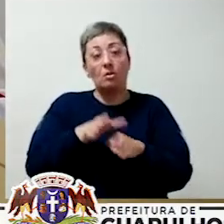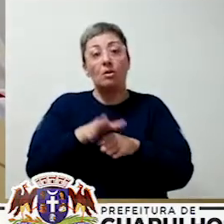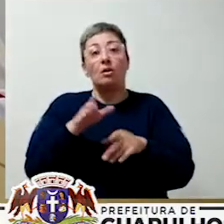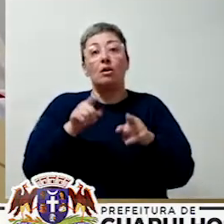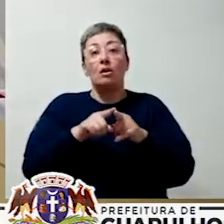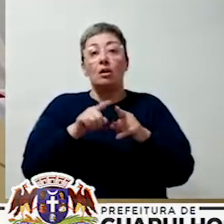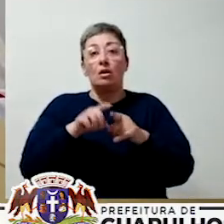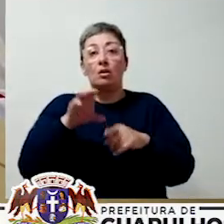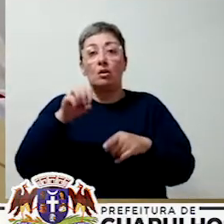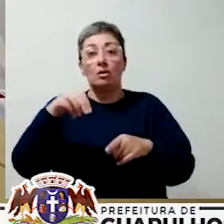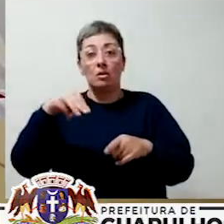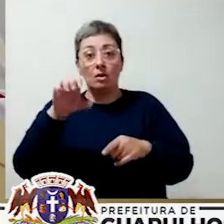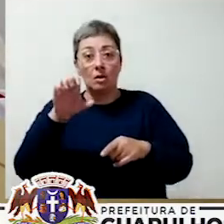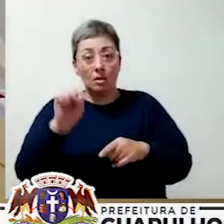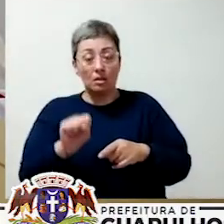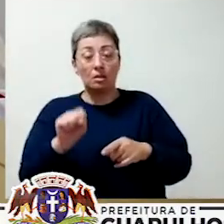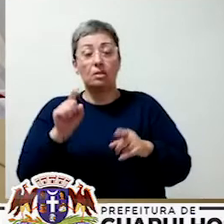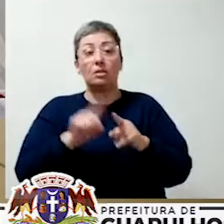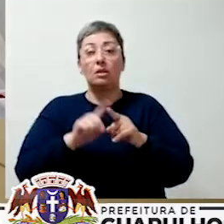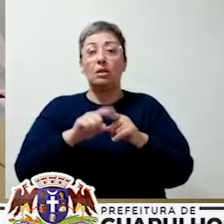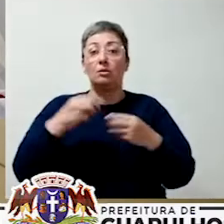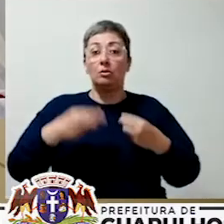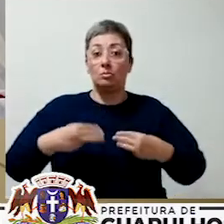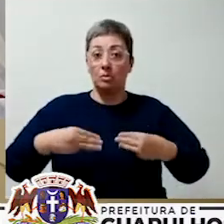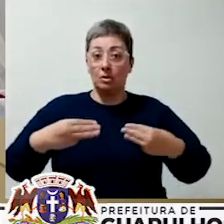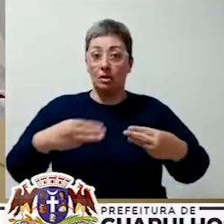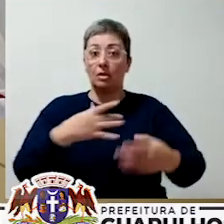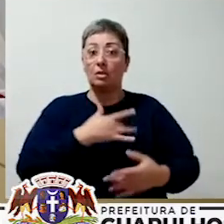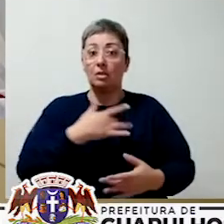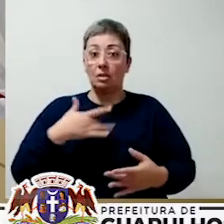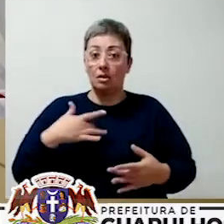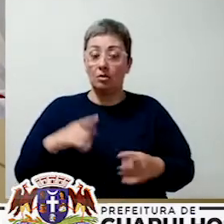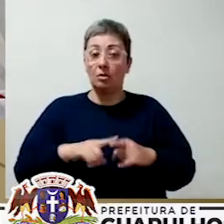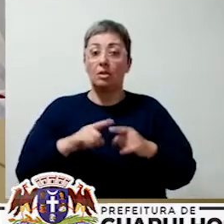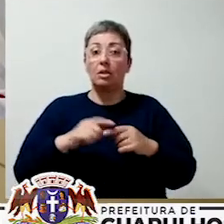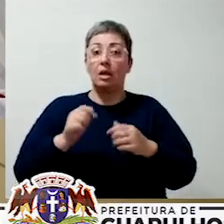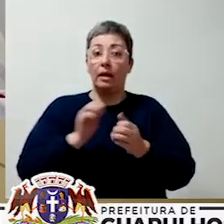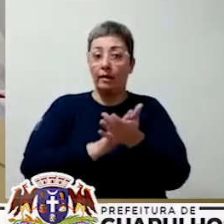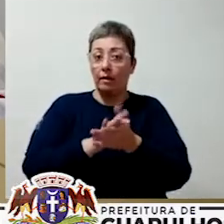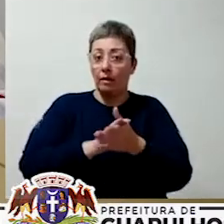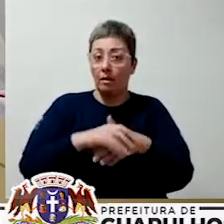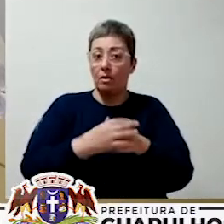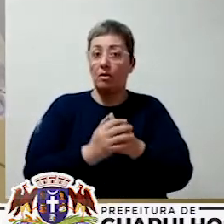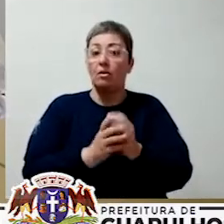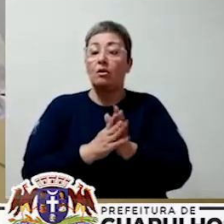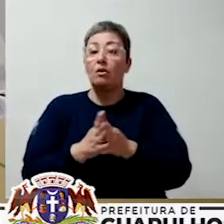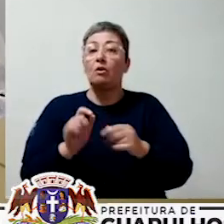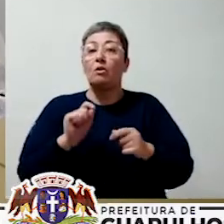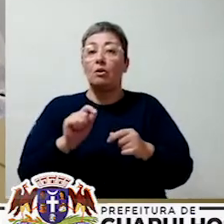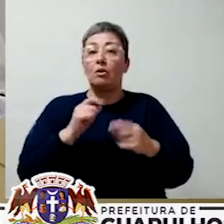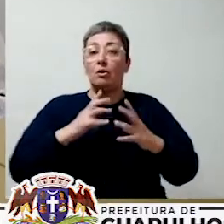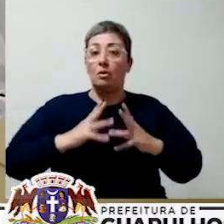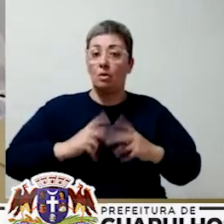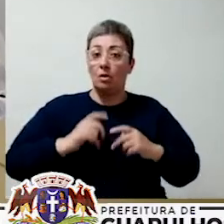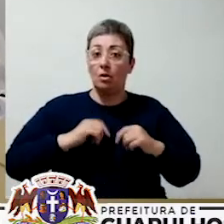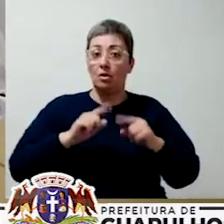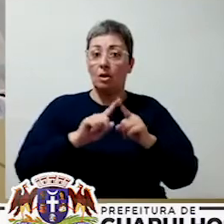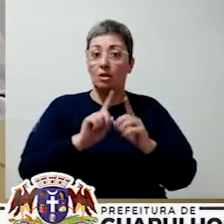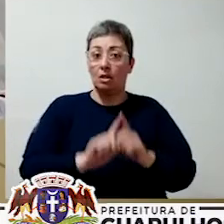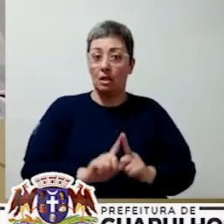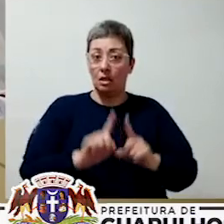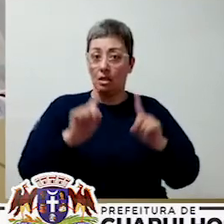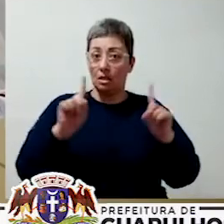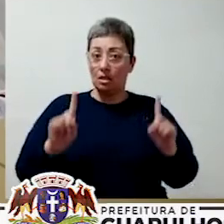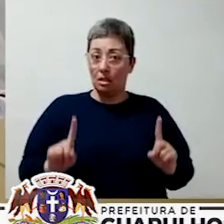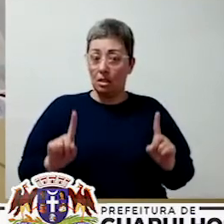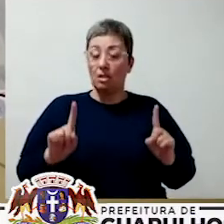da organização de saúde, do ministério, que são higienização de mão, esse distanciamento social, é o